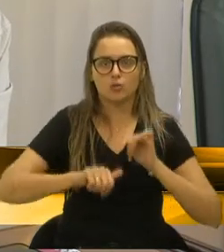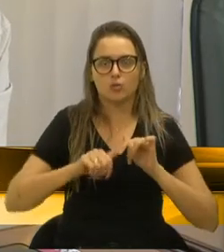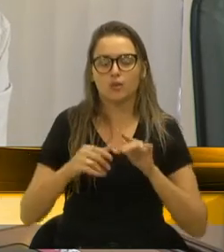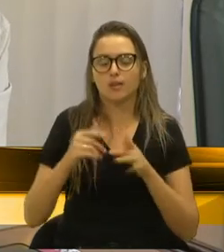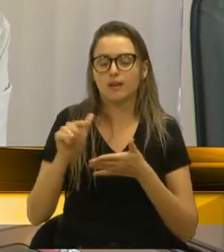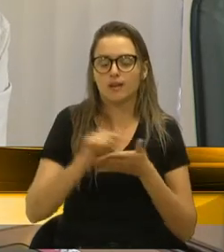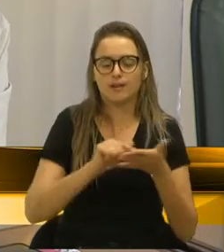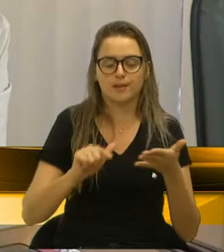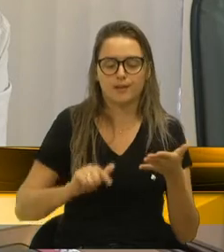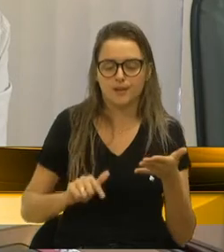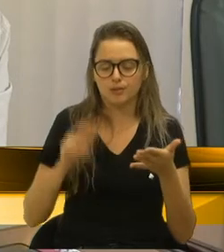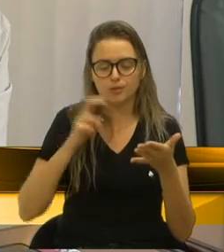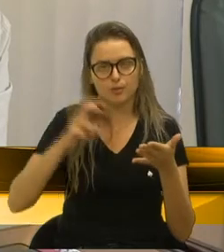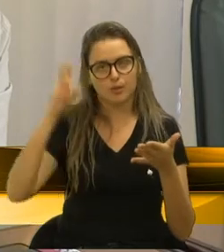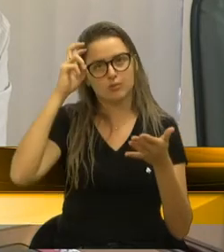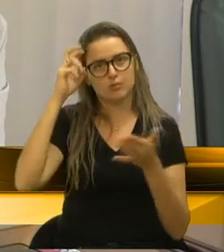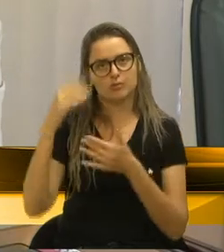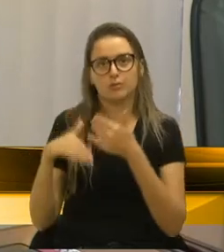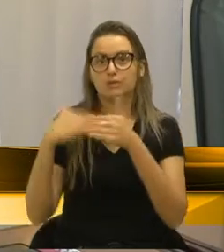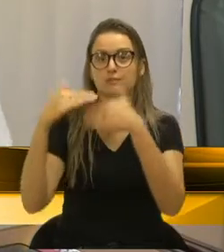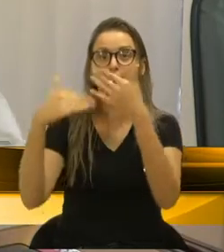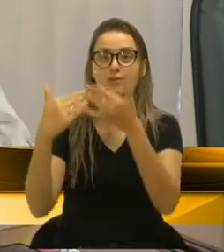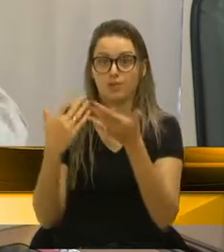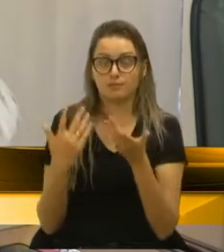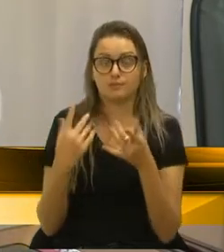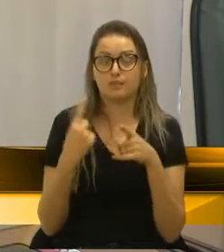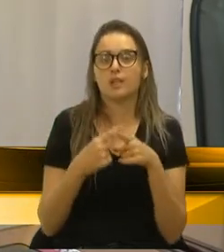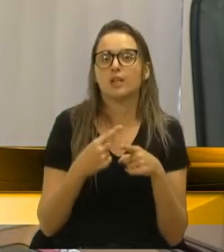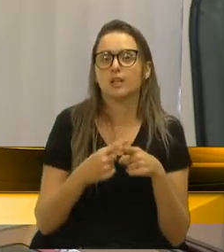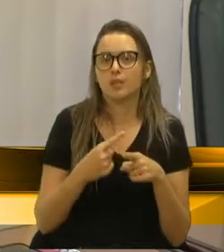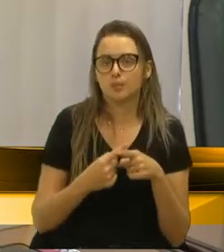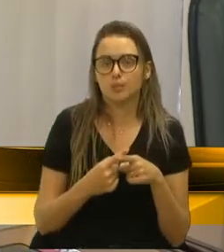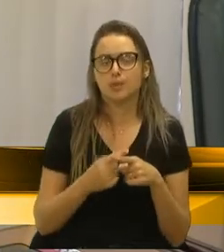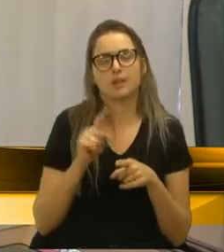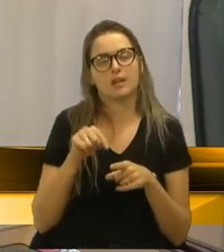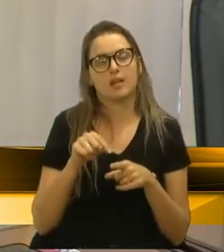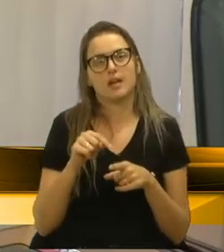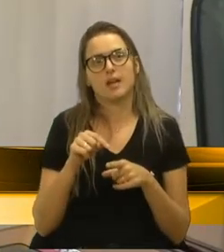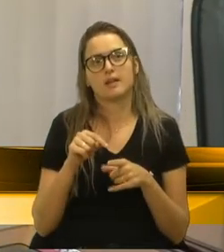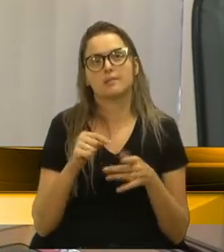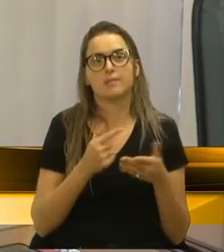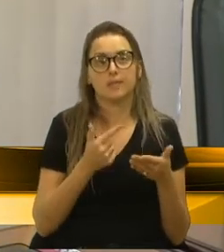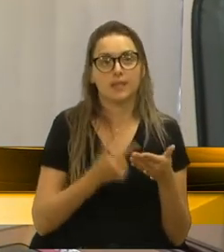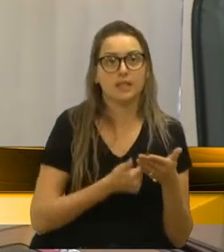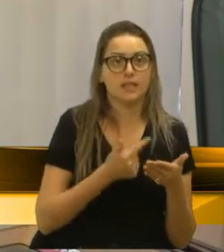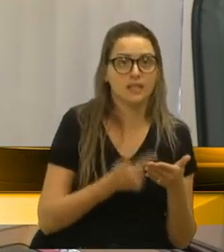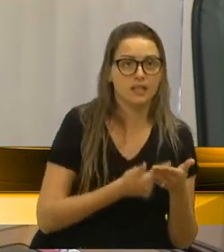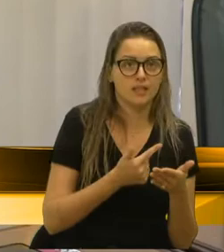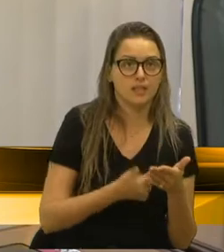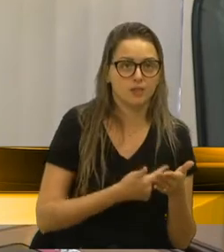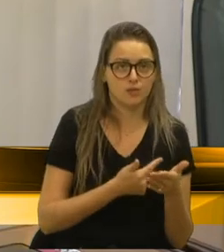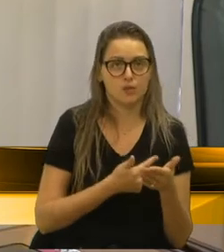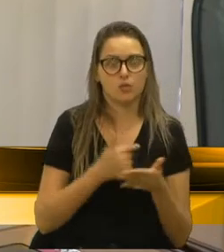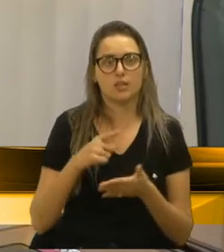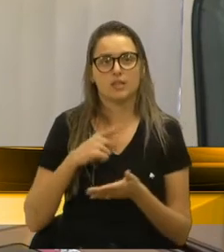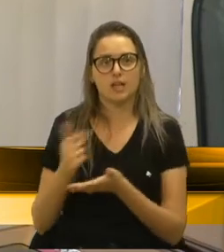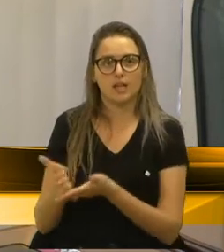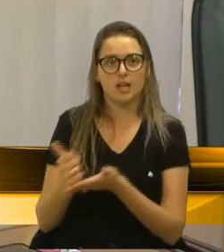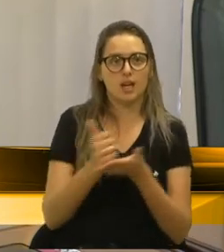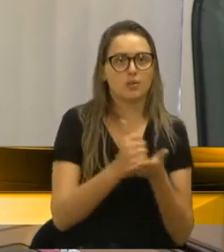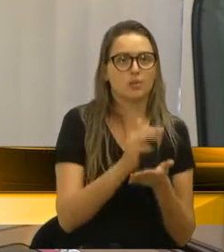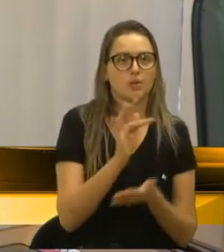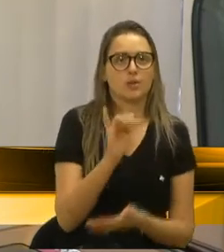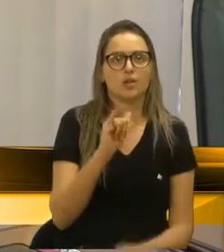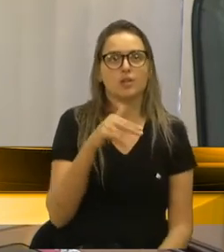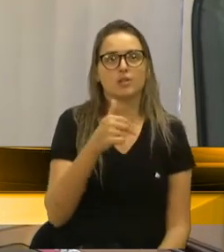desenvolvem em Caxias do Sul. Porque são livros que são feitos pelo financiarte, apoiados pelo financiarte,